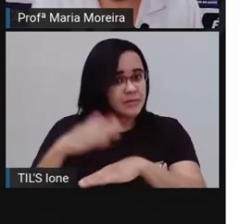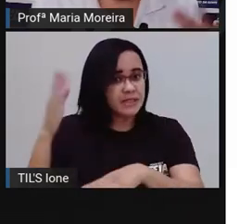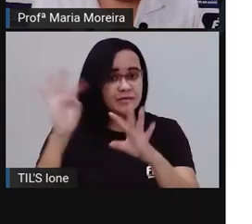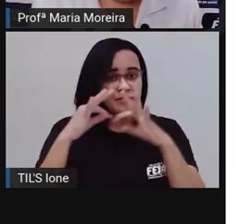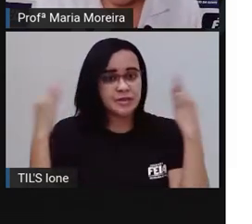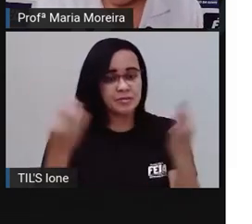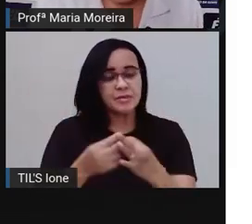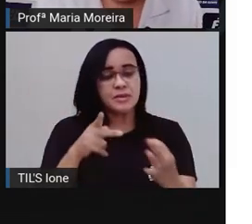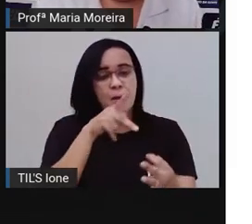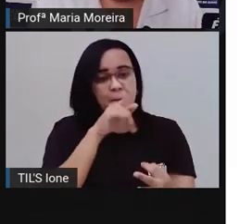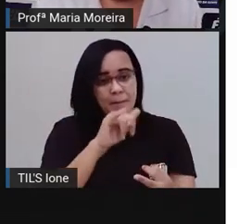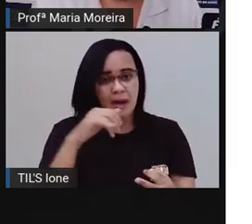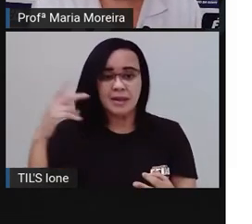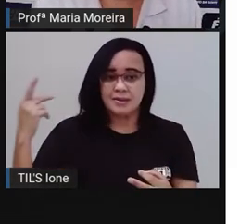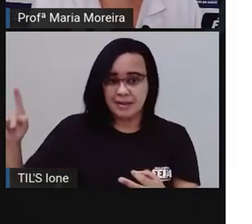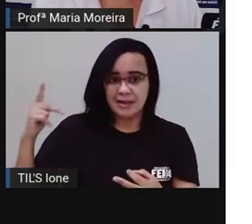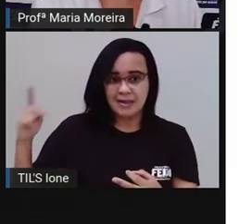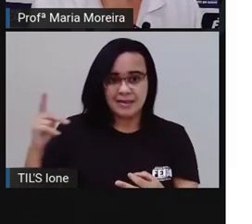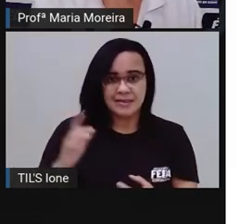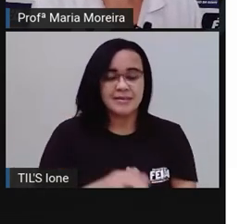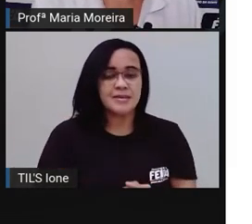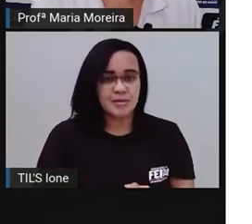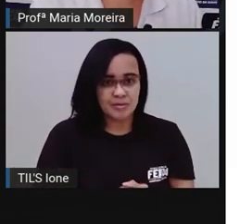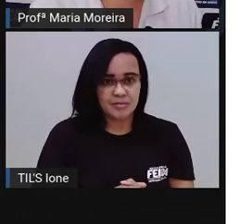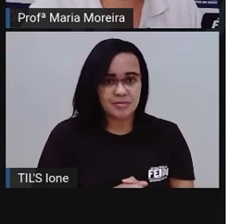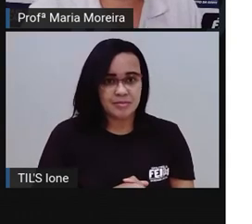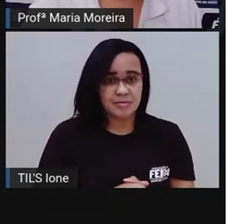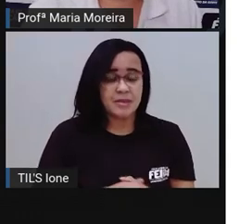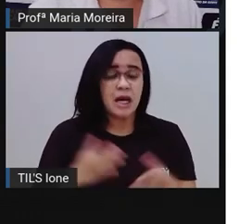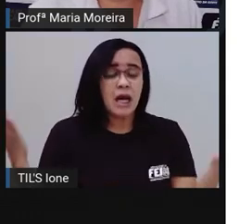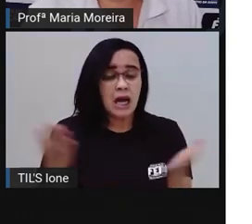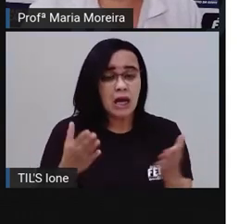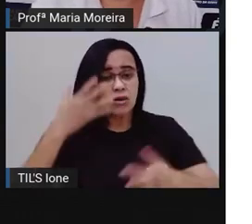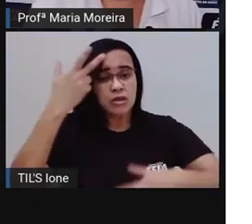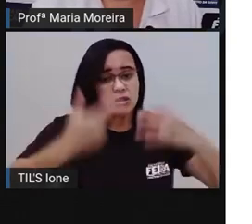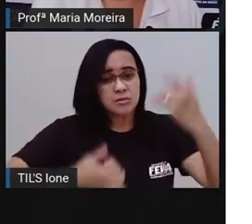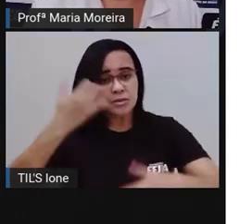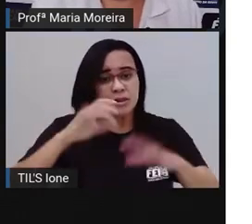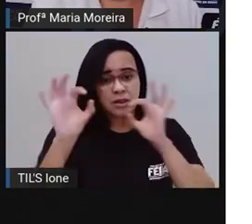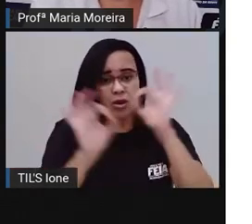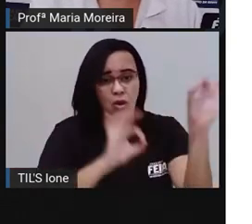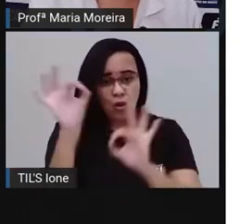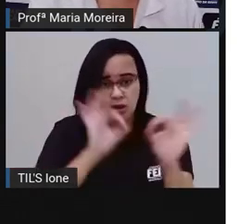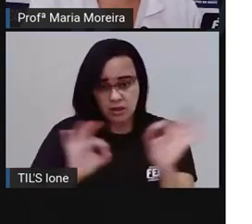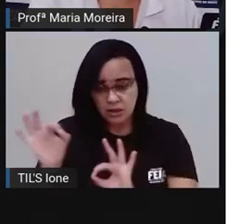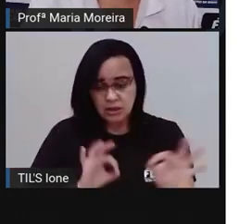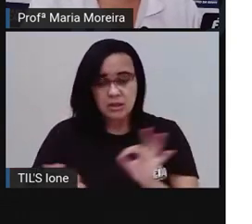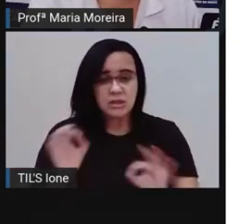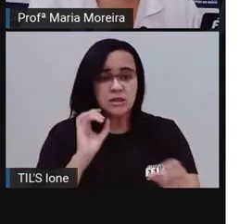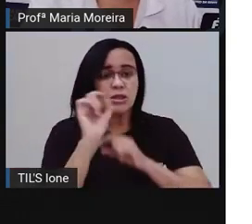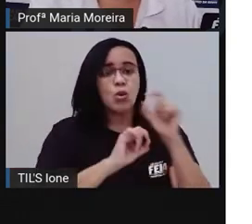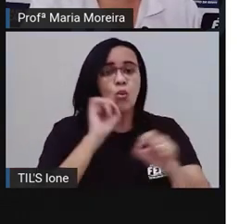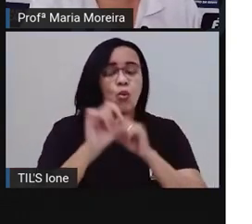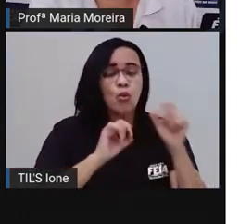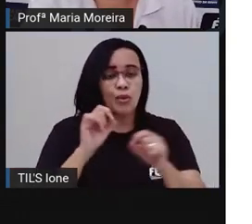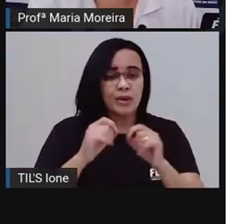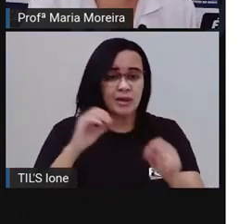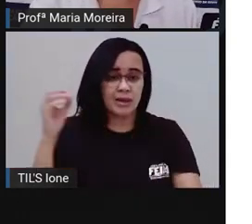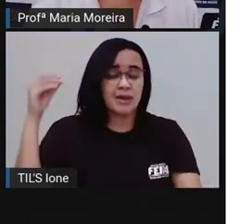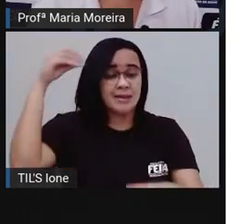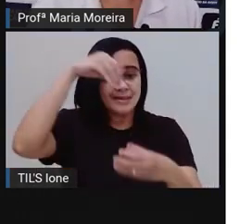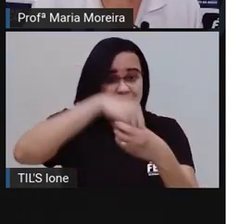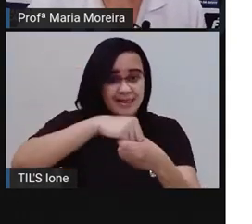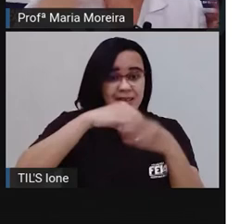né? Já respondi, inclusive, a segunda pergunta. E vamos falar aqui de organização. A organização nos membros de nossa